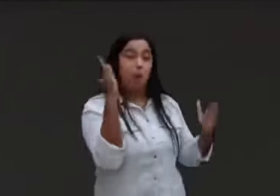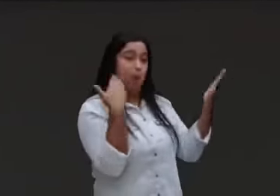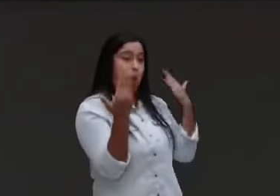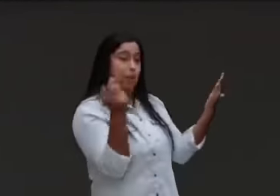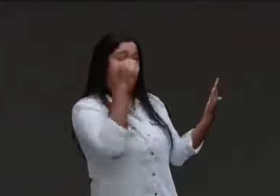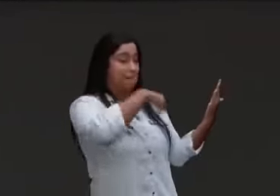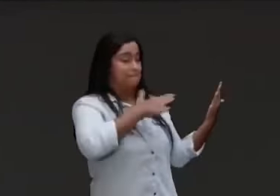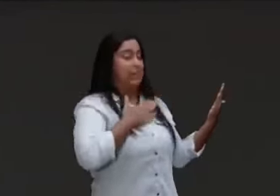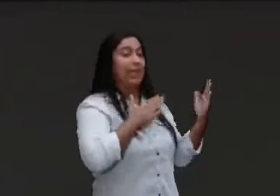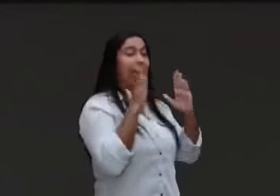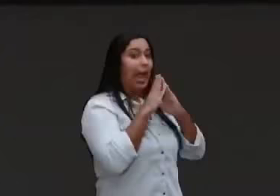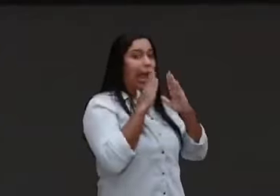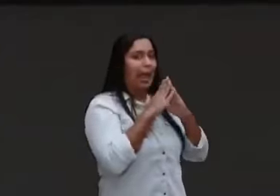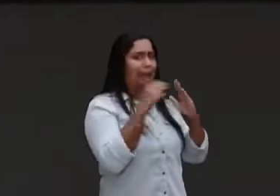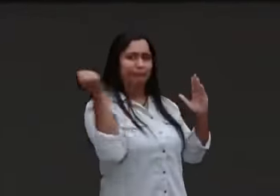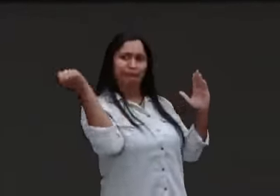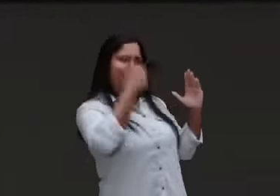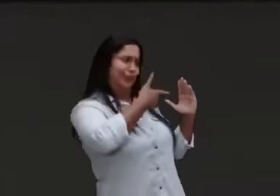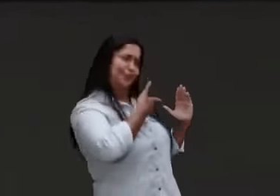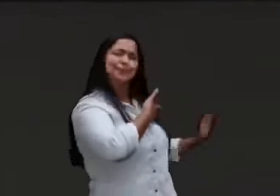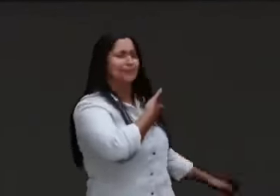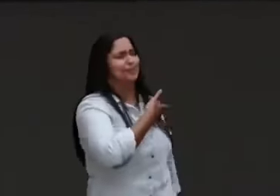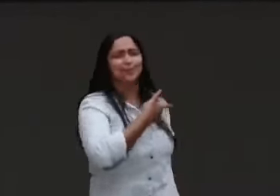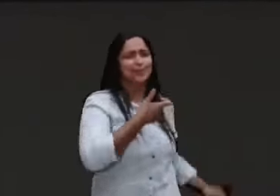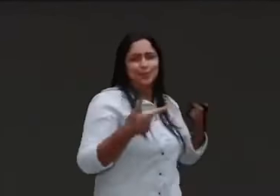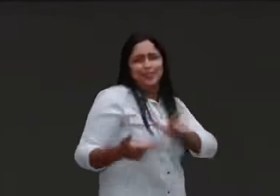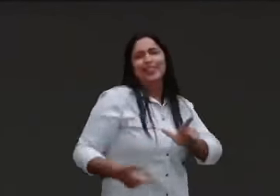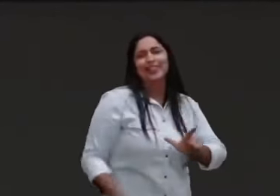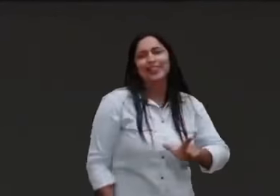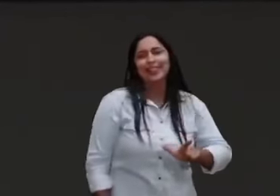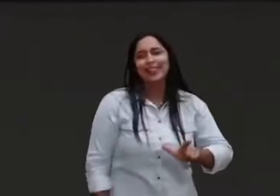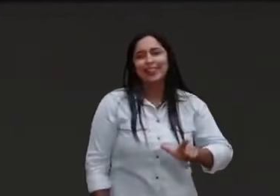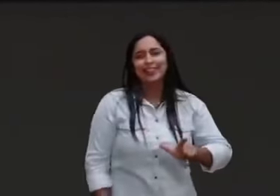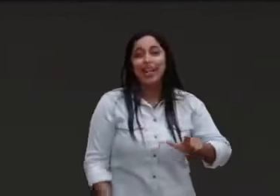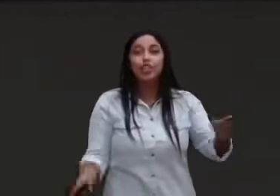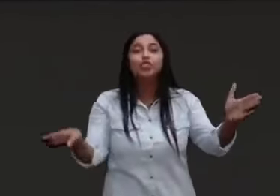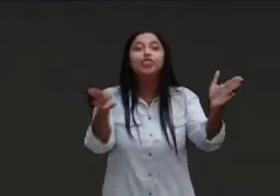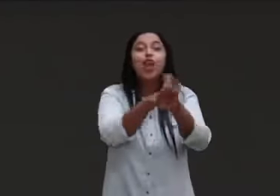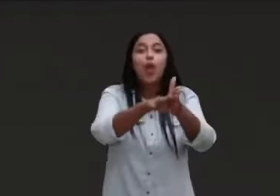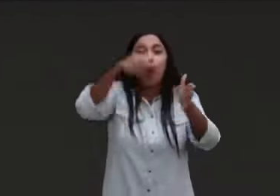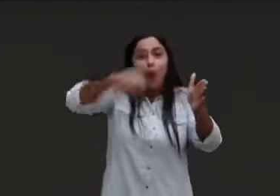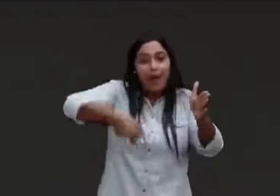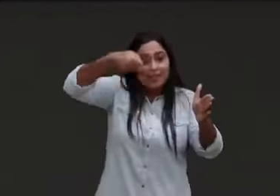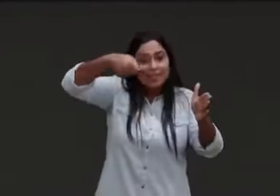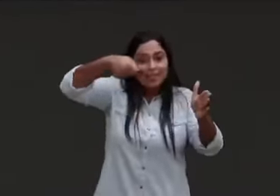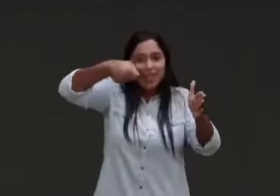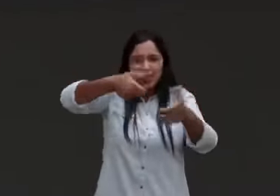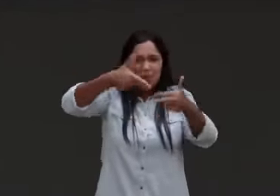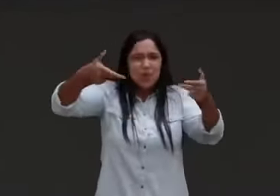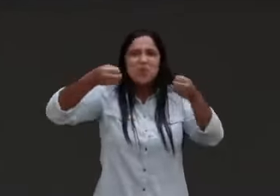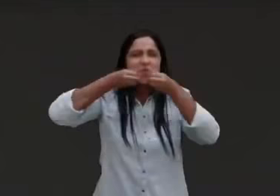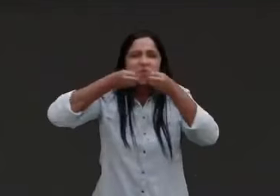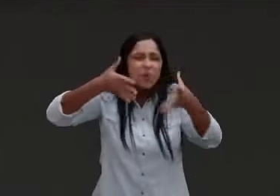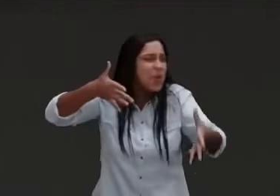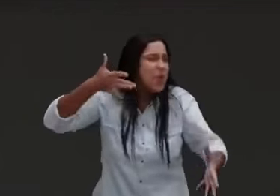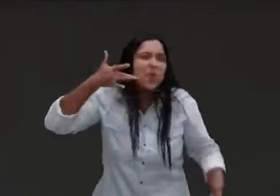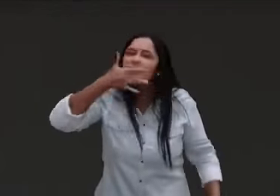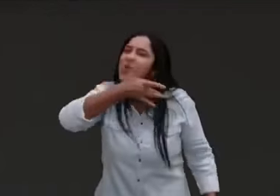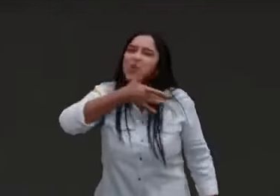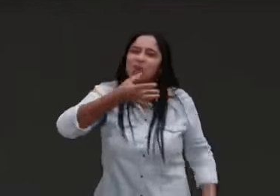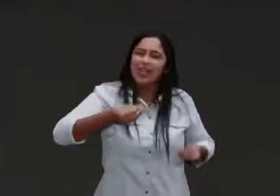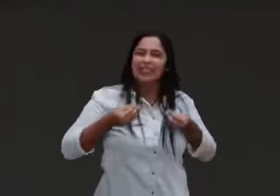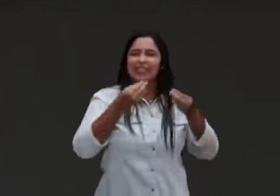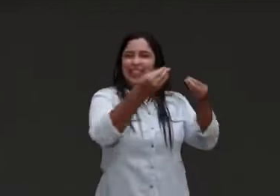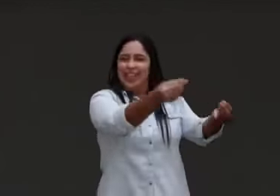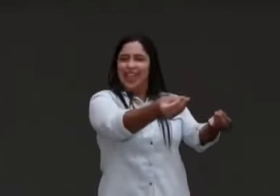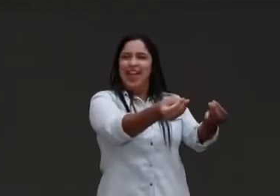meu pai e minha mãe, viram aquele negócio, nossa, todo dia ele me ligava, rapaz, estou comendo um negócio aqui de chocolate agora,